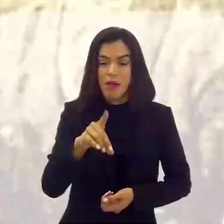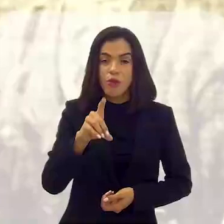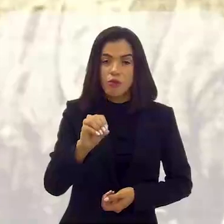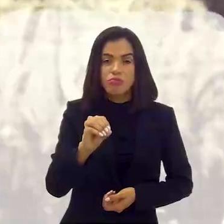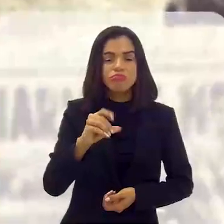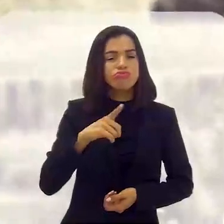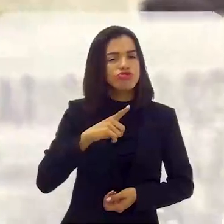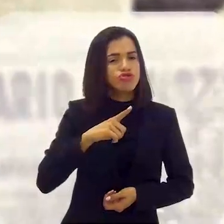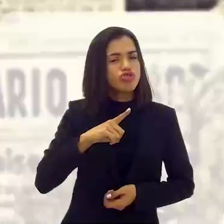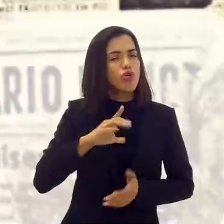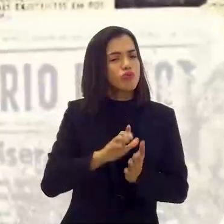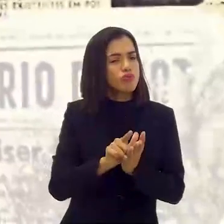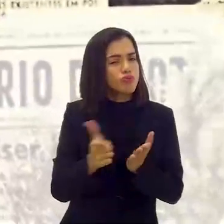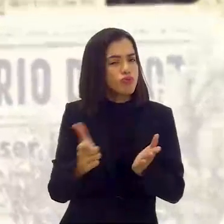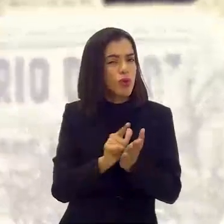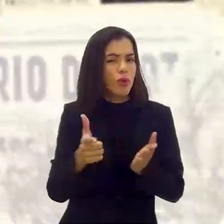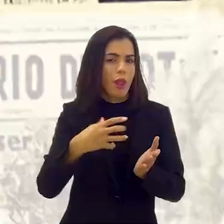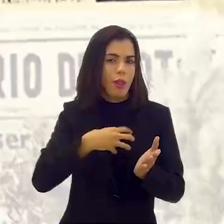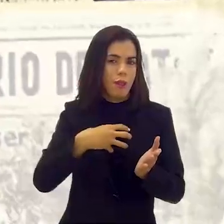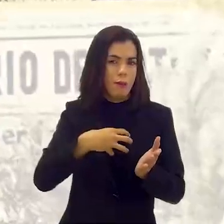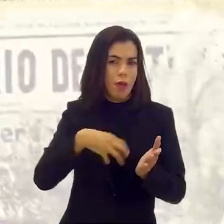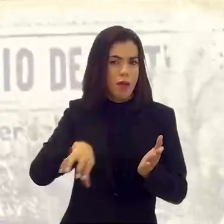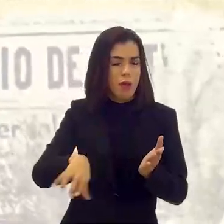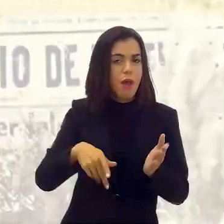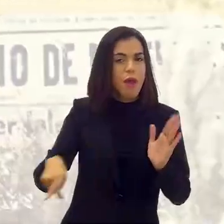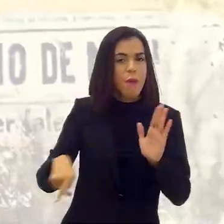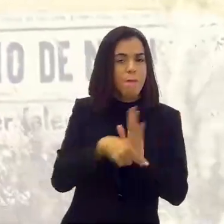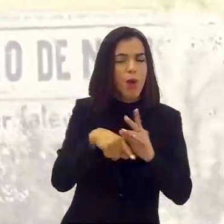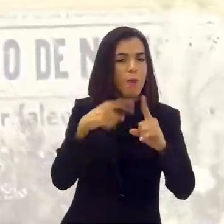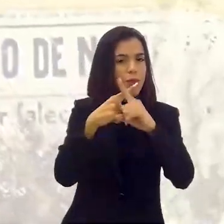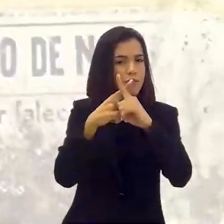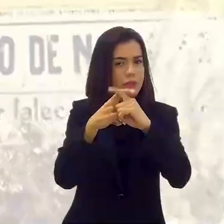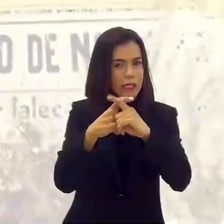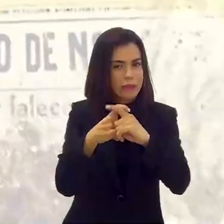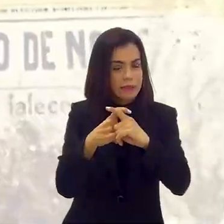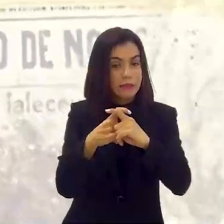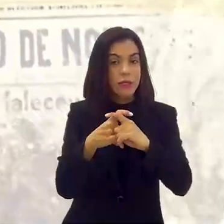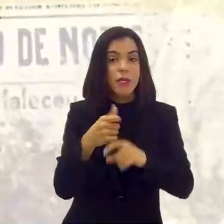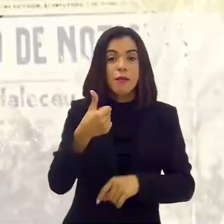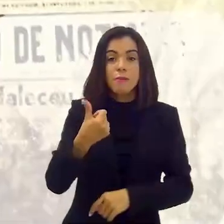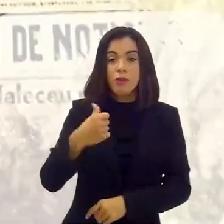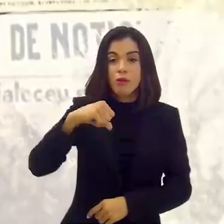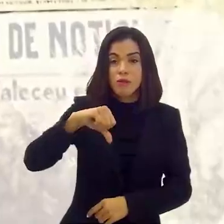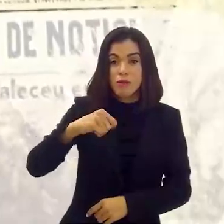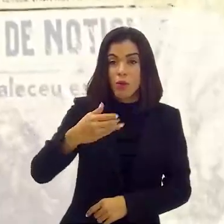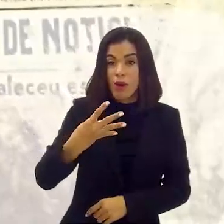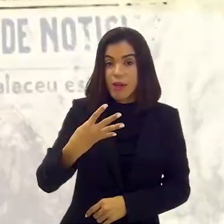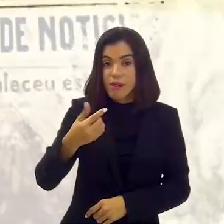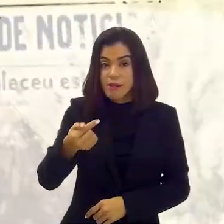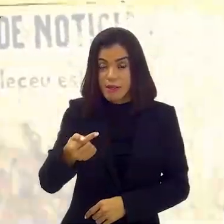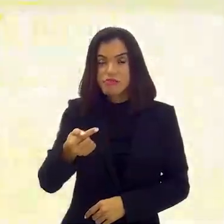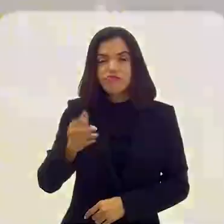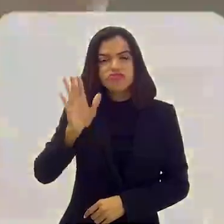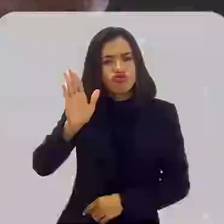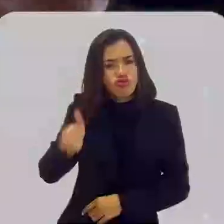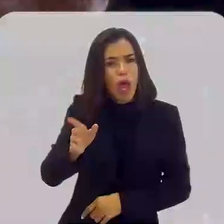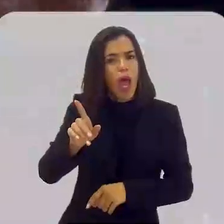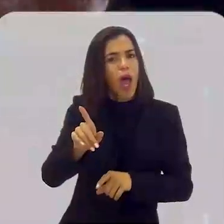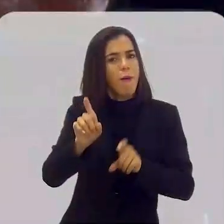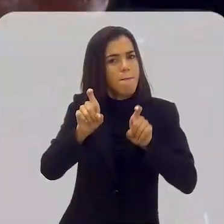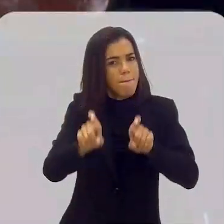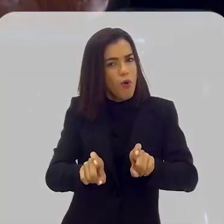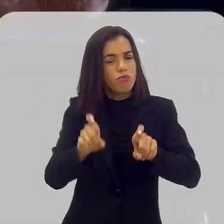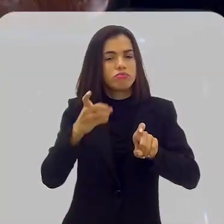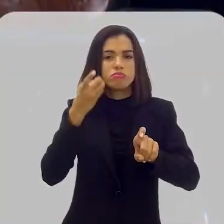30, tinha um jornal em Salvador que era um jornal nazista. Em 1947, o já